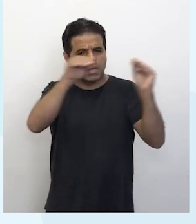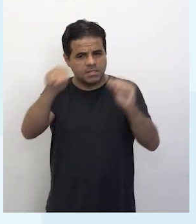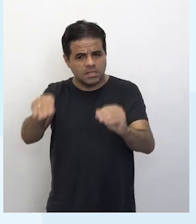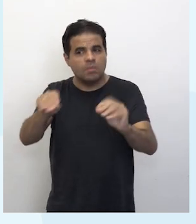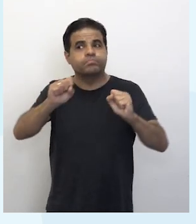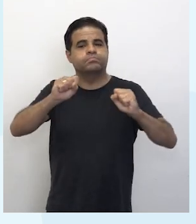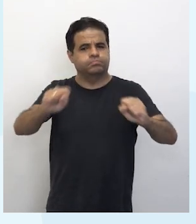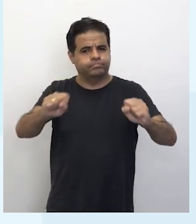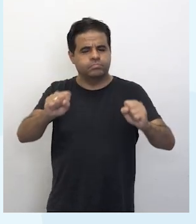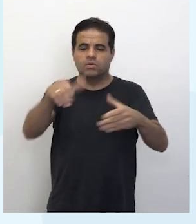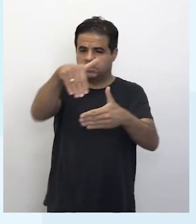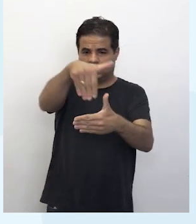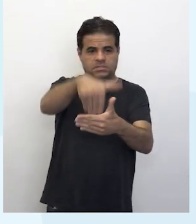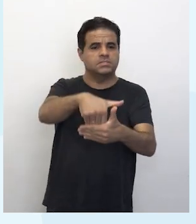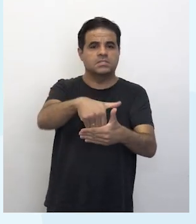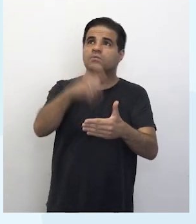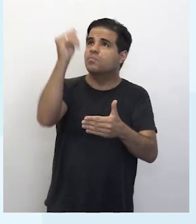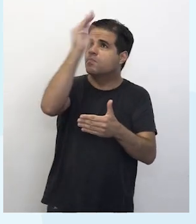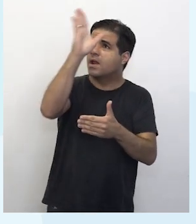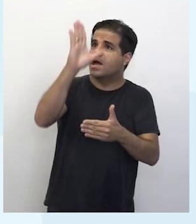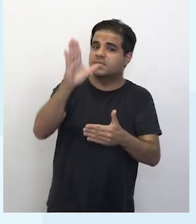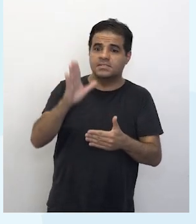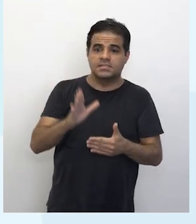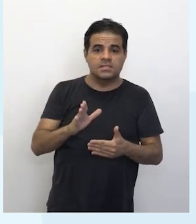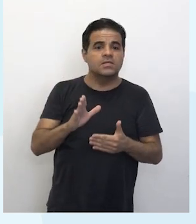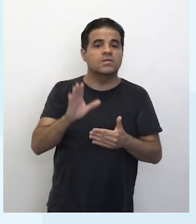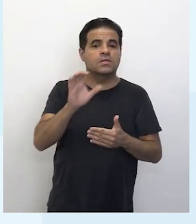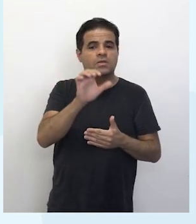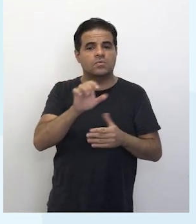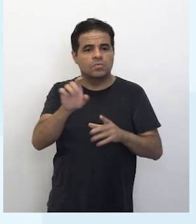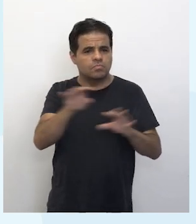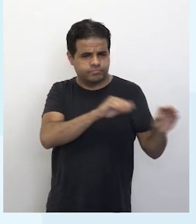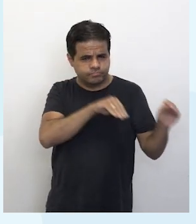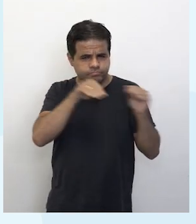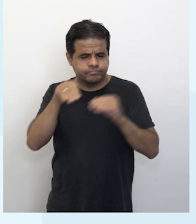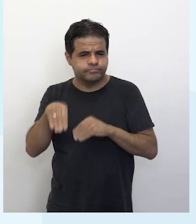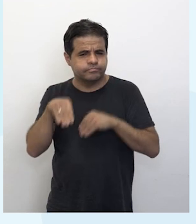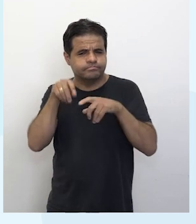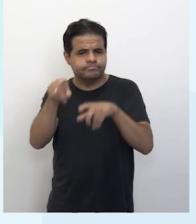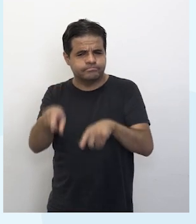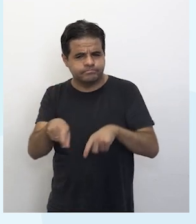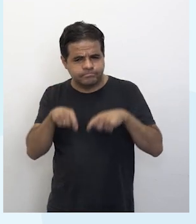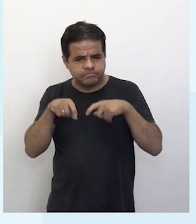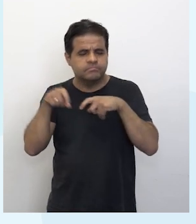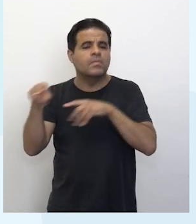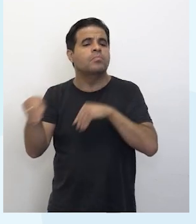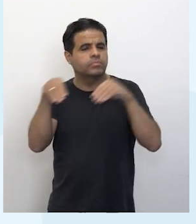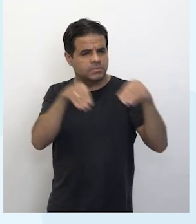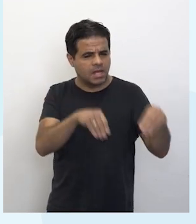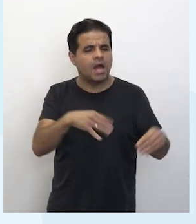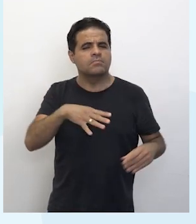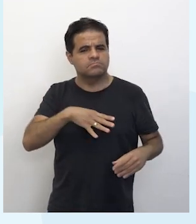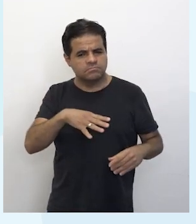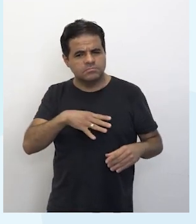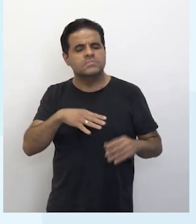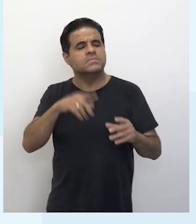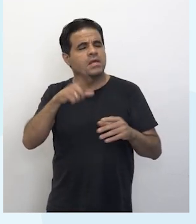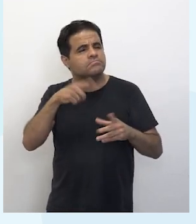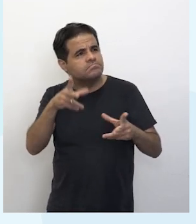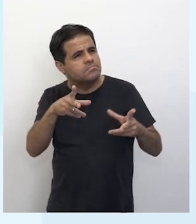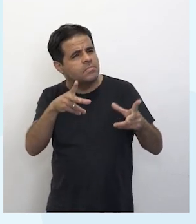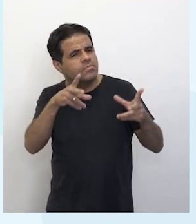ser internas. Por exemplo, no Brasil, o êxodo rural, o êxodo urbano e tem uma